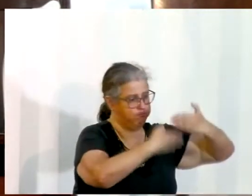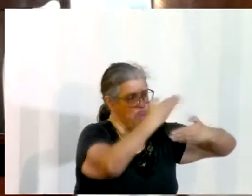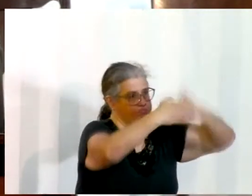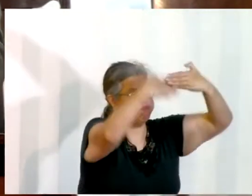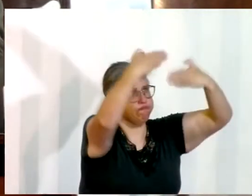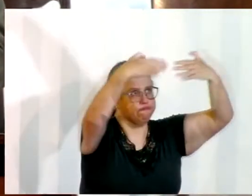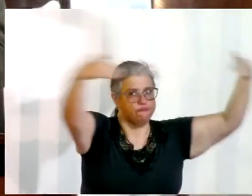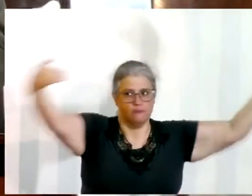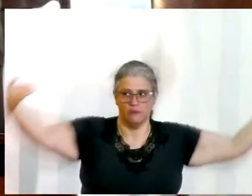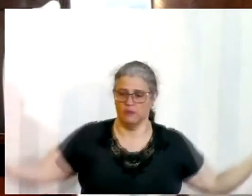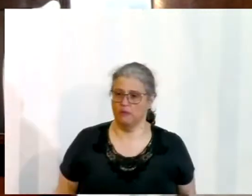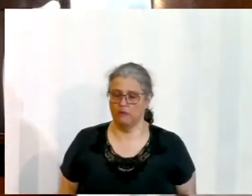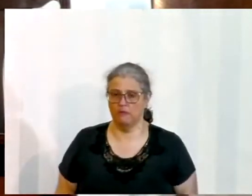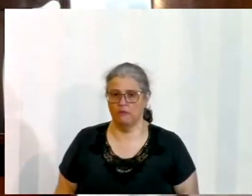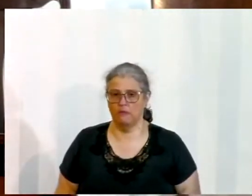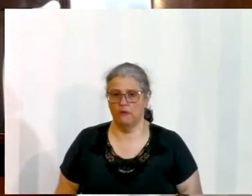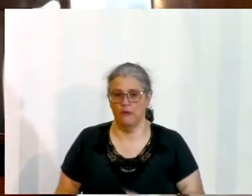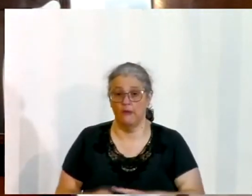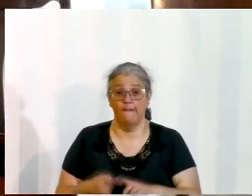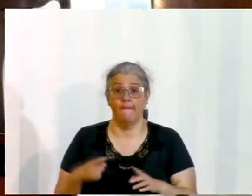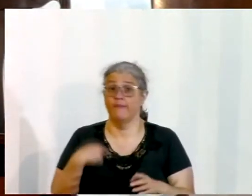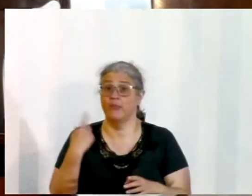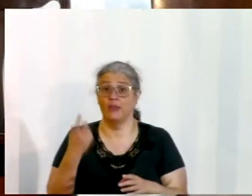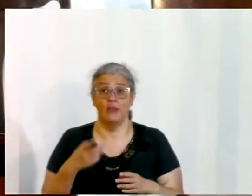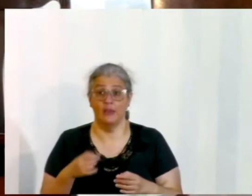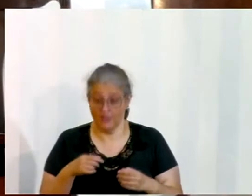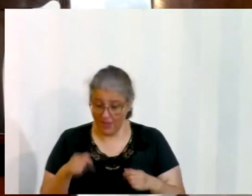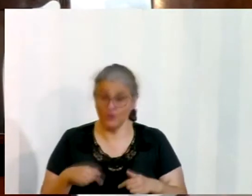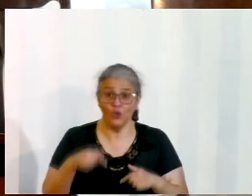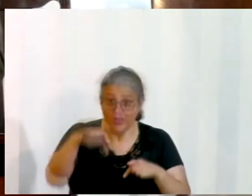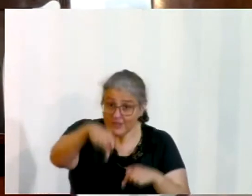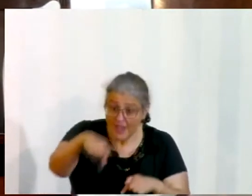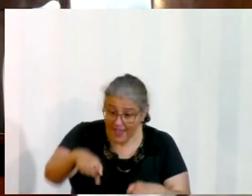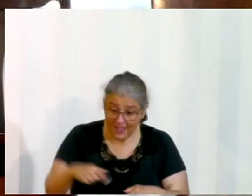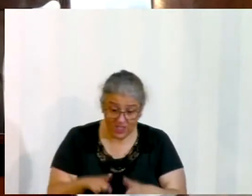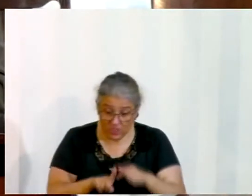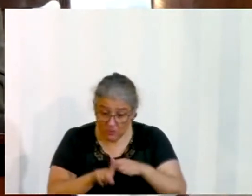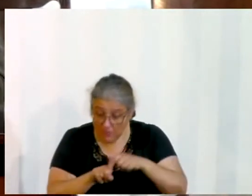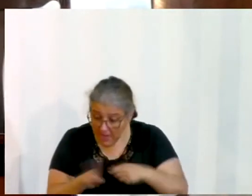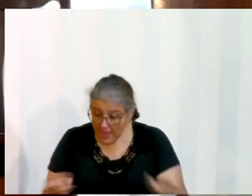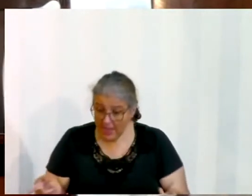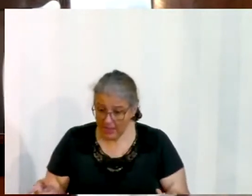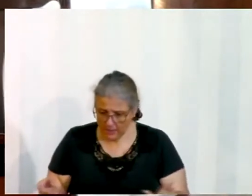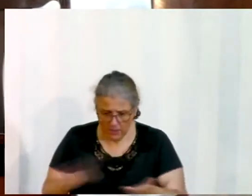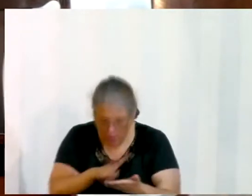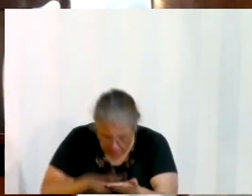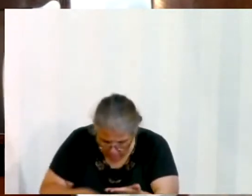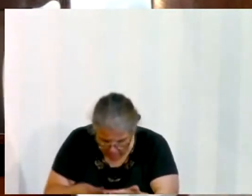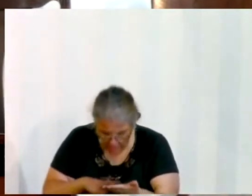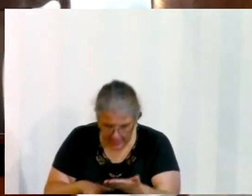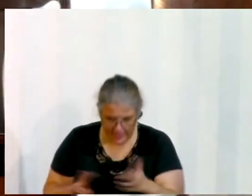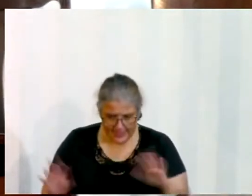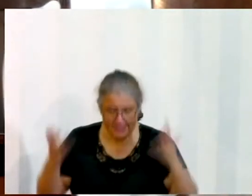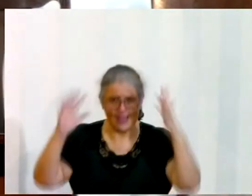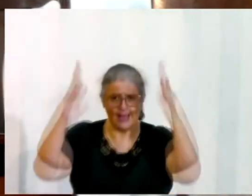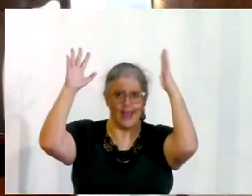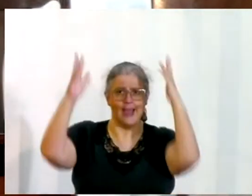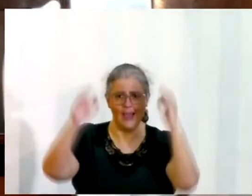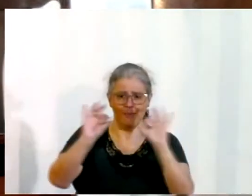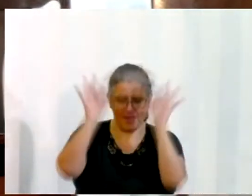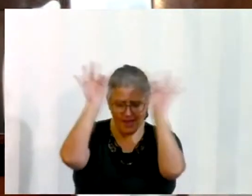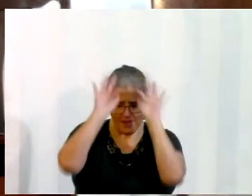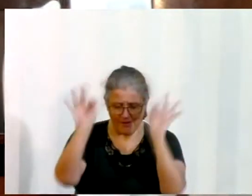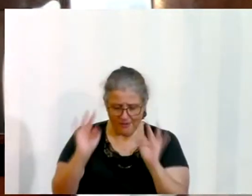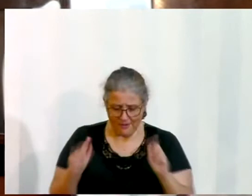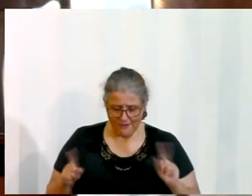mês, estamos em pleno sétimo mês, e olha só o está escrito aqui na palavra, celebrem a festa dos